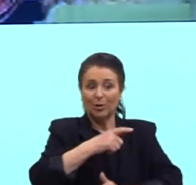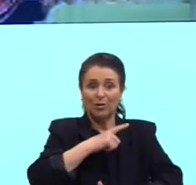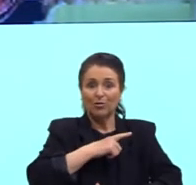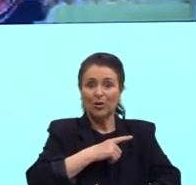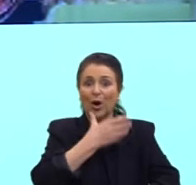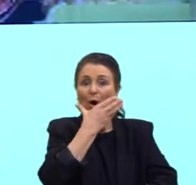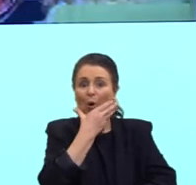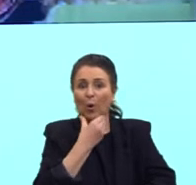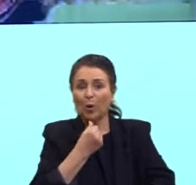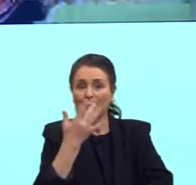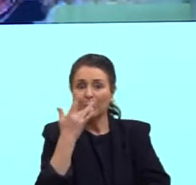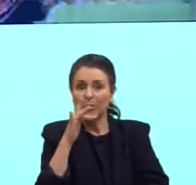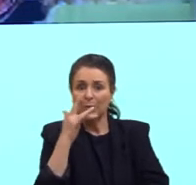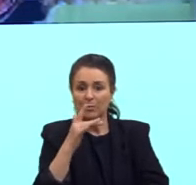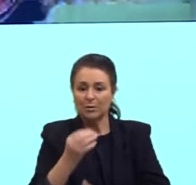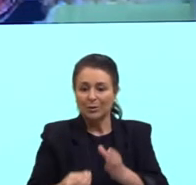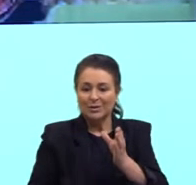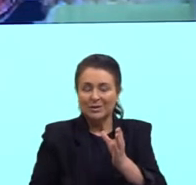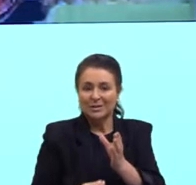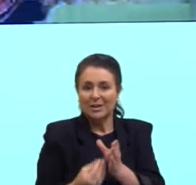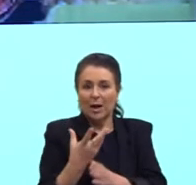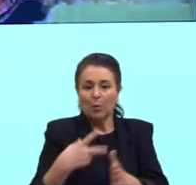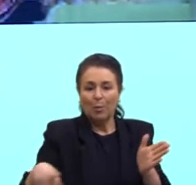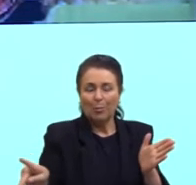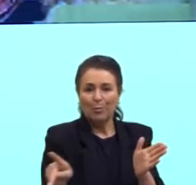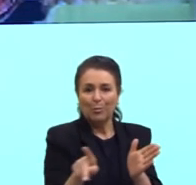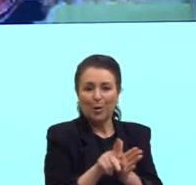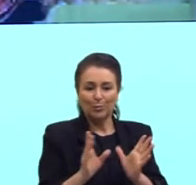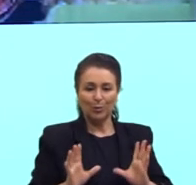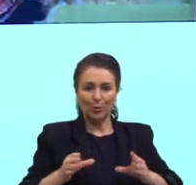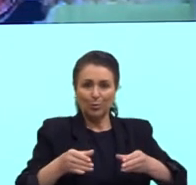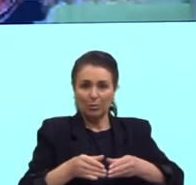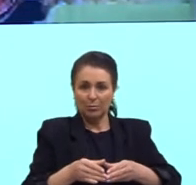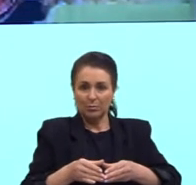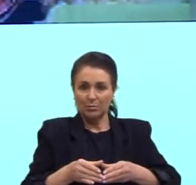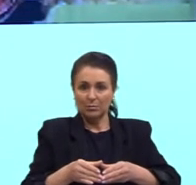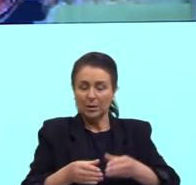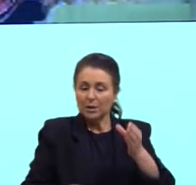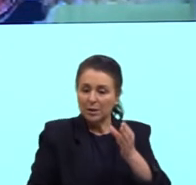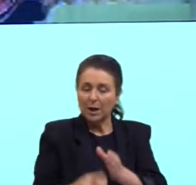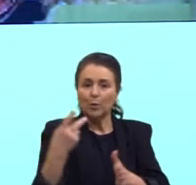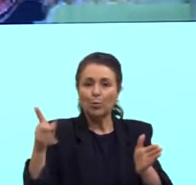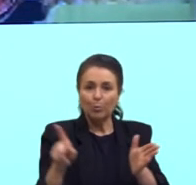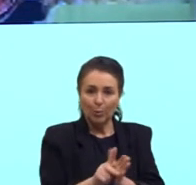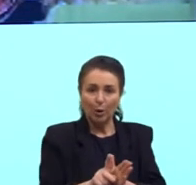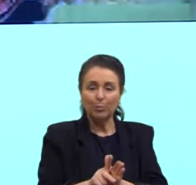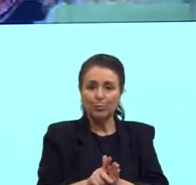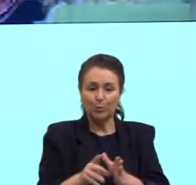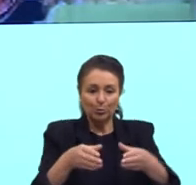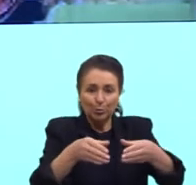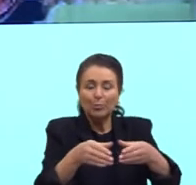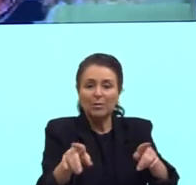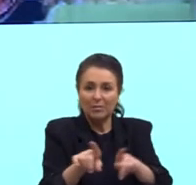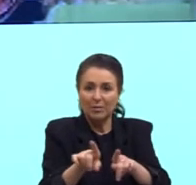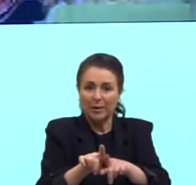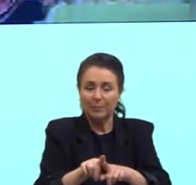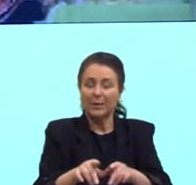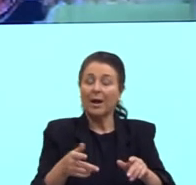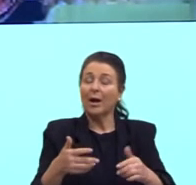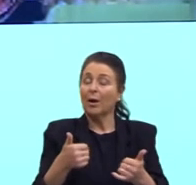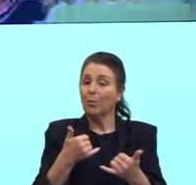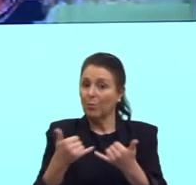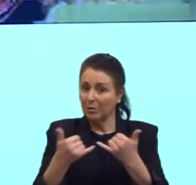brancos, então eles criaram a sua própria liga e tiveram seus próprios times. Então, aí um exemplo que essa segregação racial